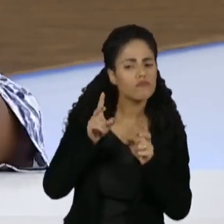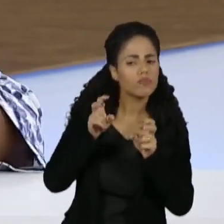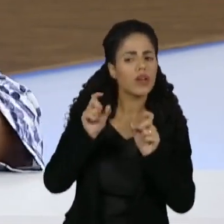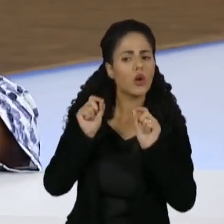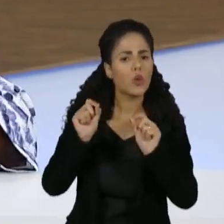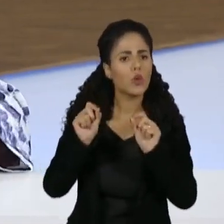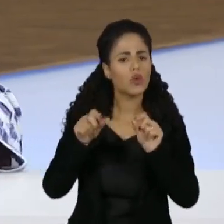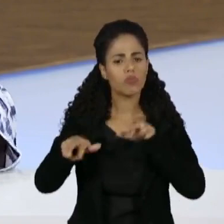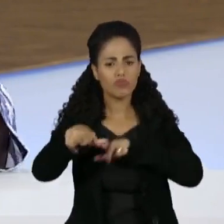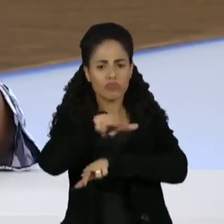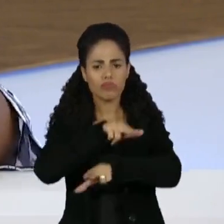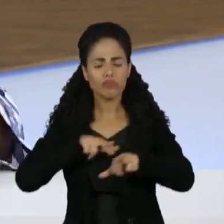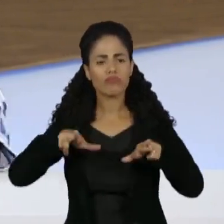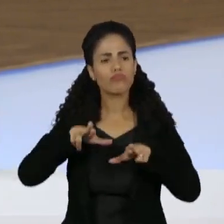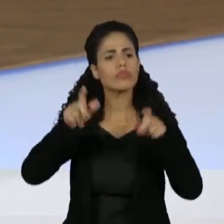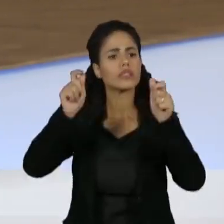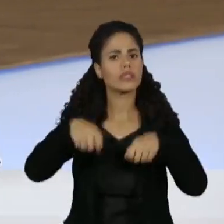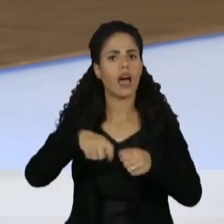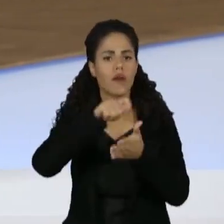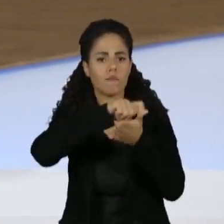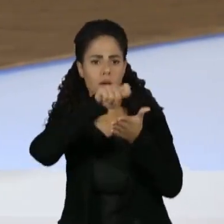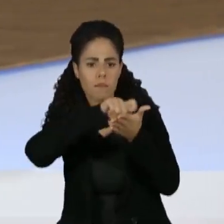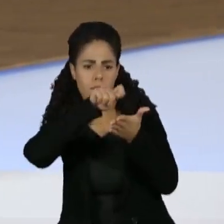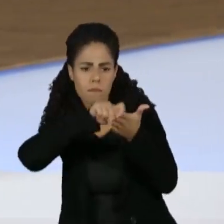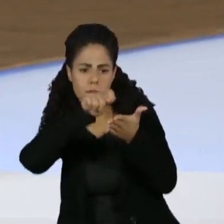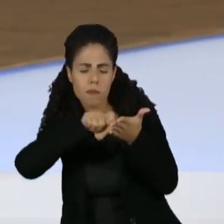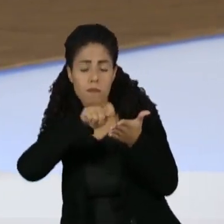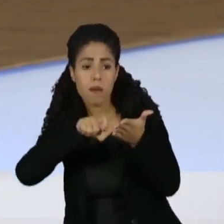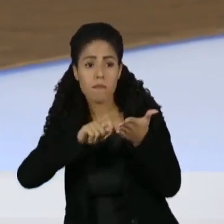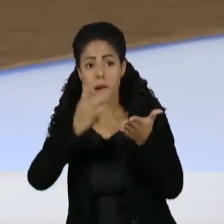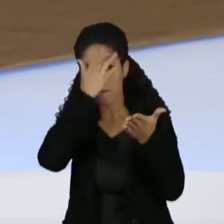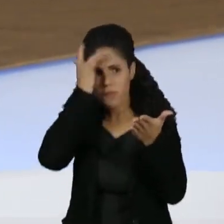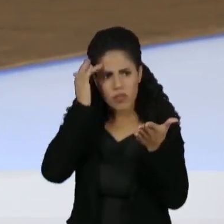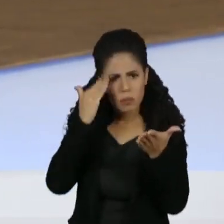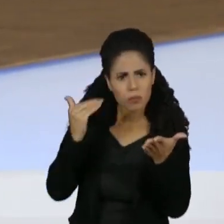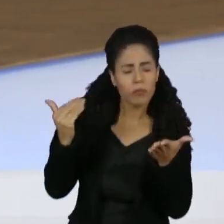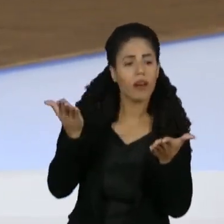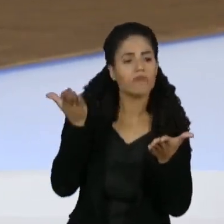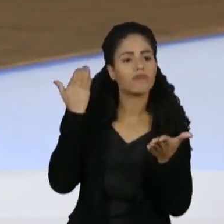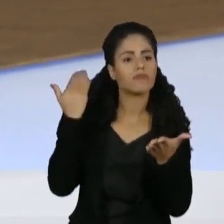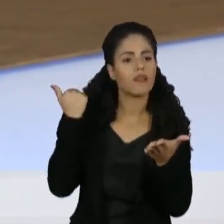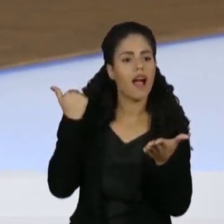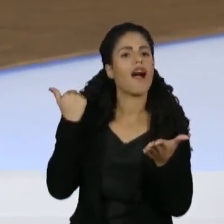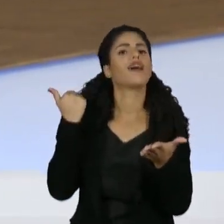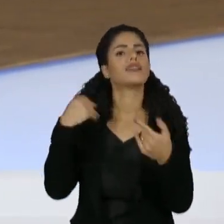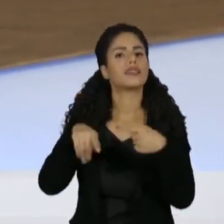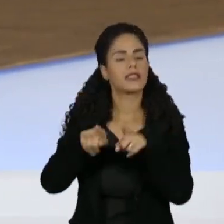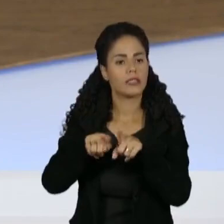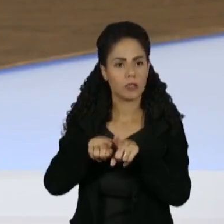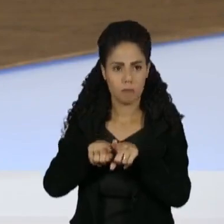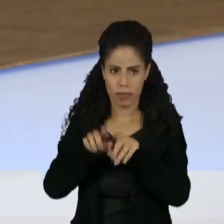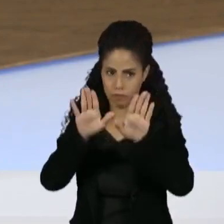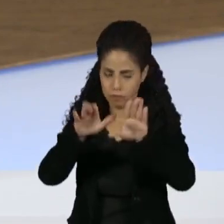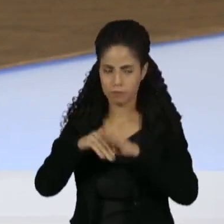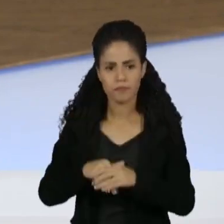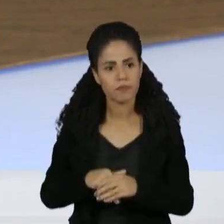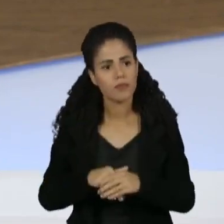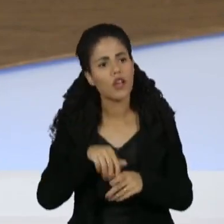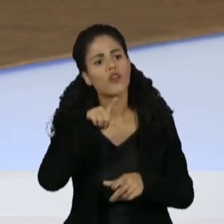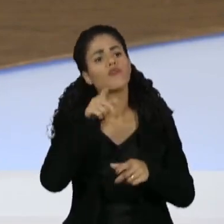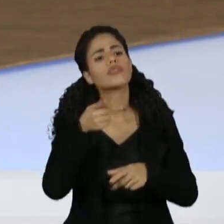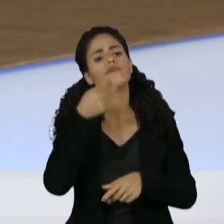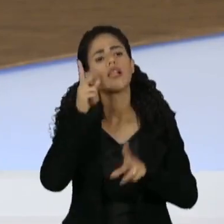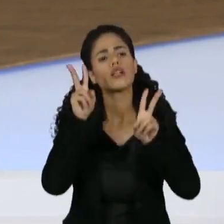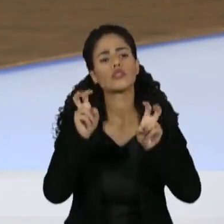exemplificar Emílio Santiago, Jamelão, grandes intérpretes que saíram desse meio do samba. Eu queria que você